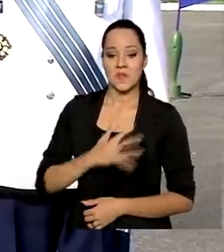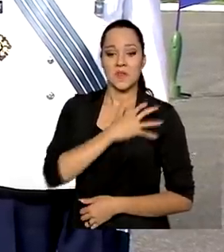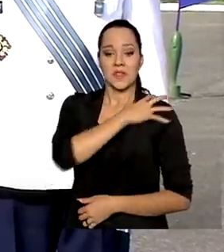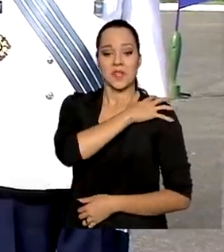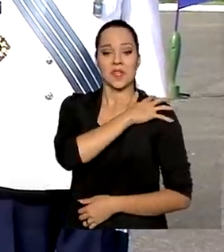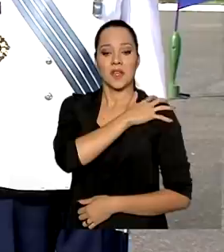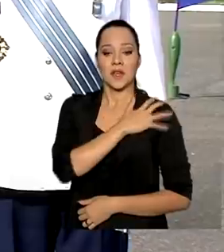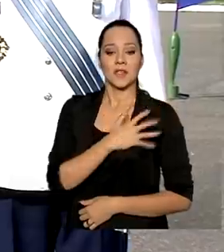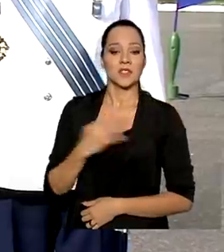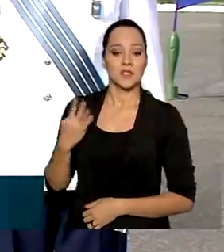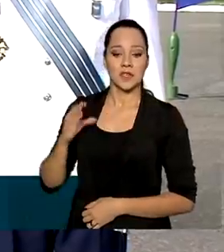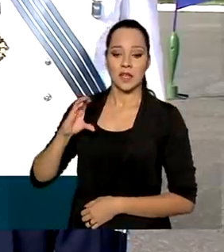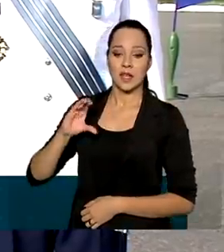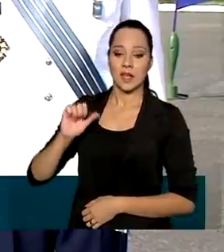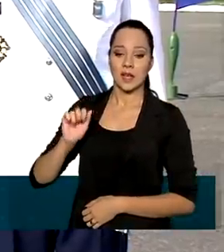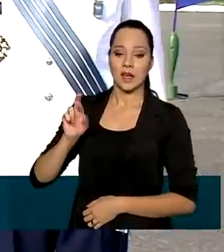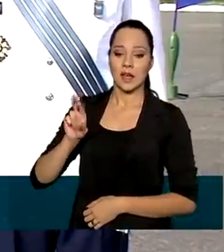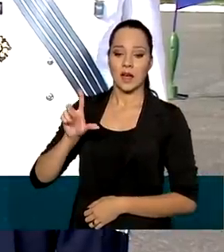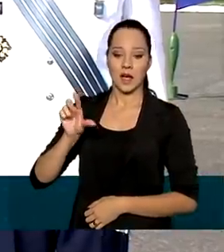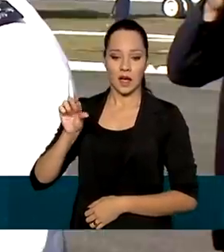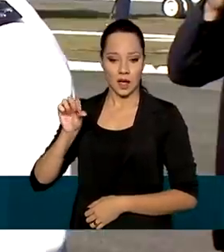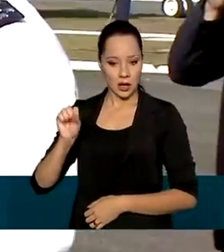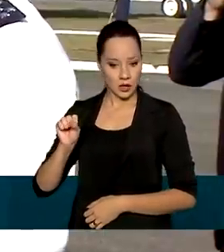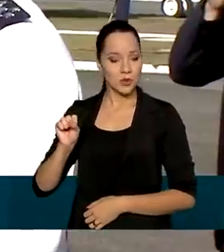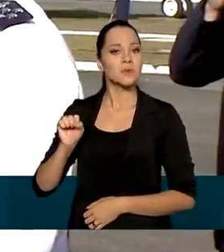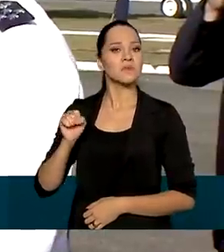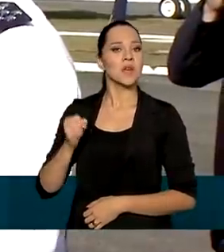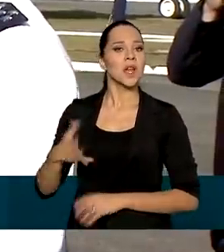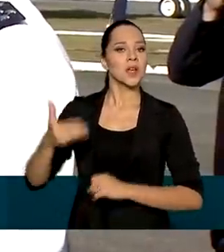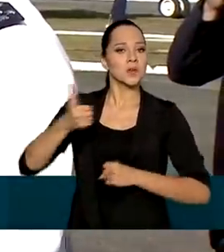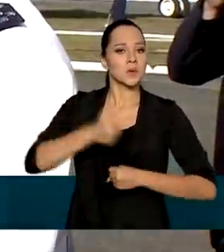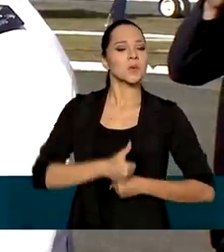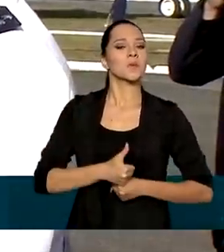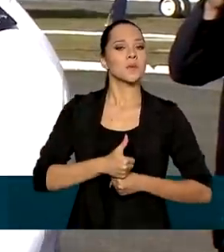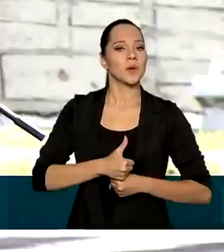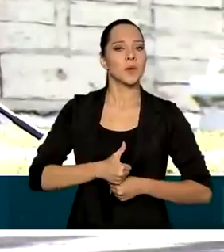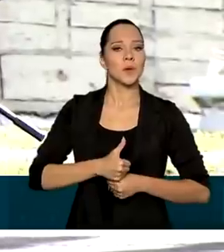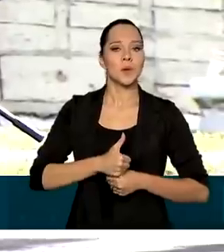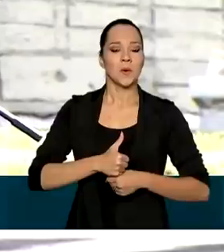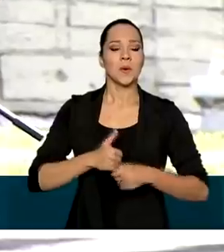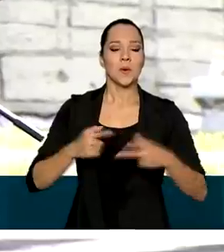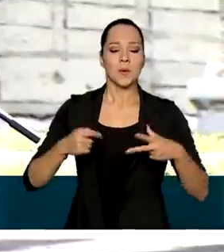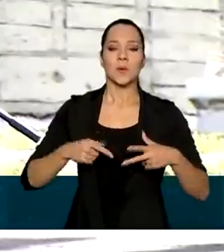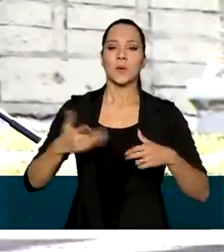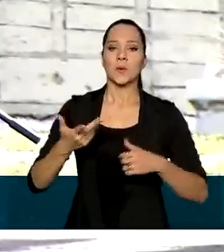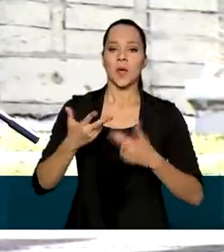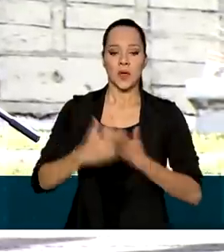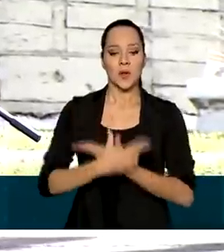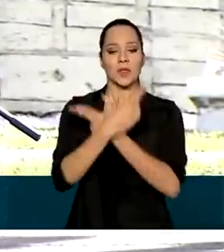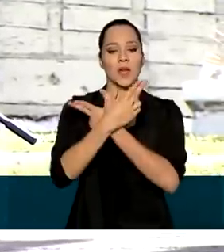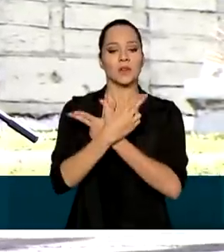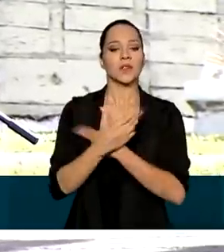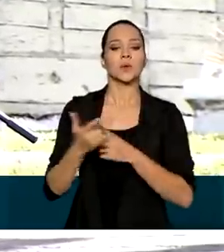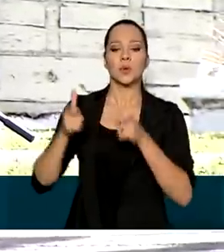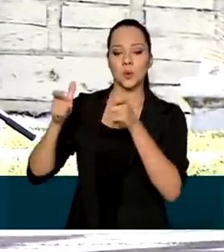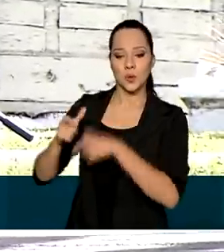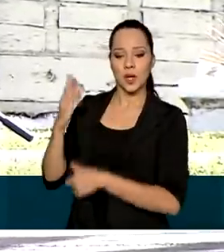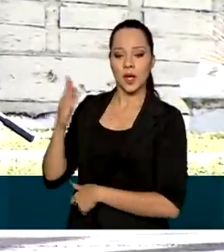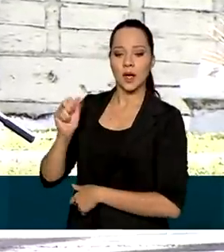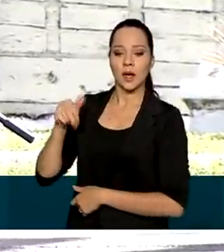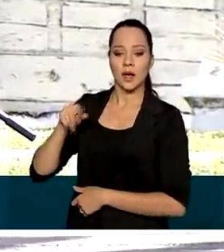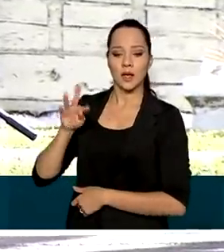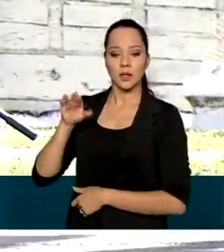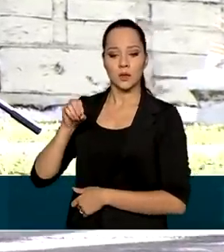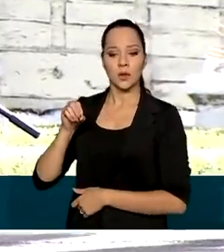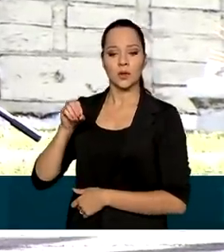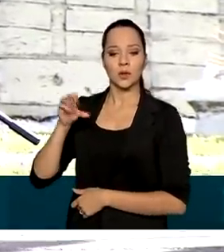-brigadeiro do ar, Carlos de Almeida Batista Júnior, assumiu o comando da aeronáutica no lugar do também tenente-brigadeiro, Antônio